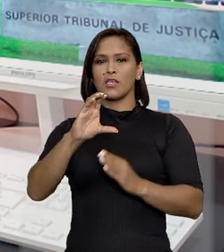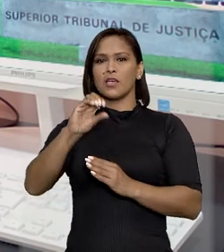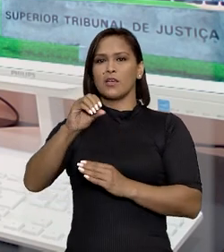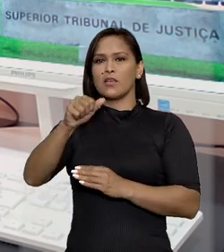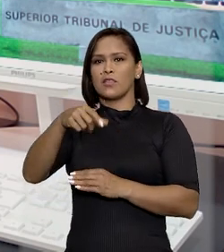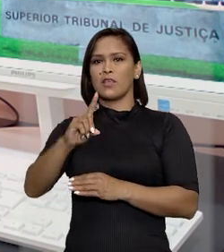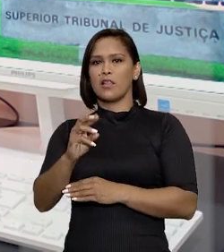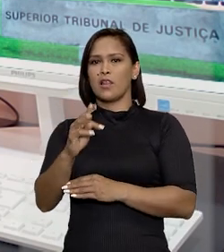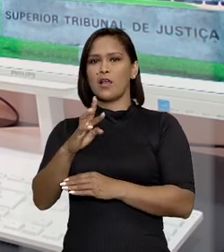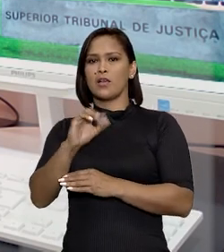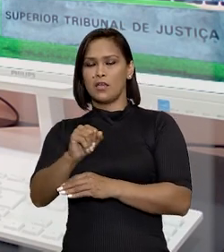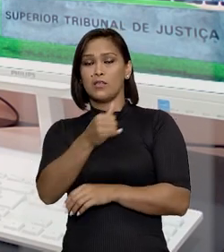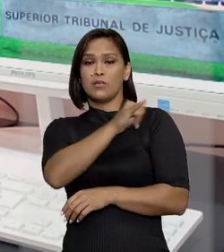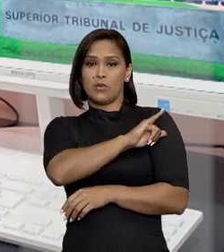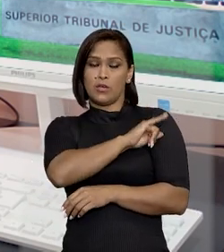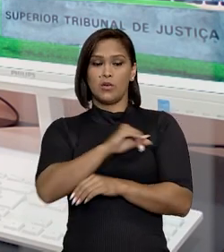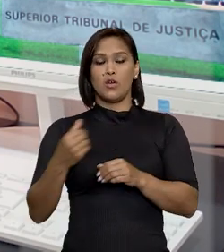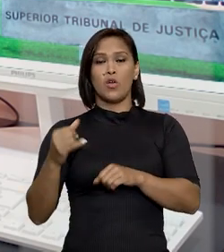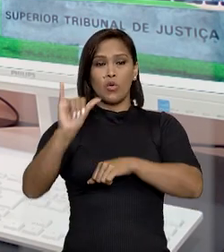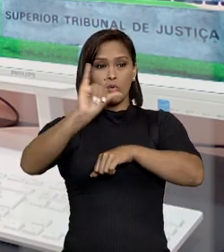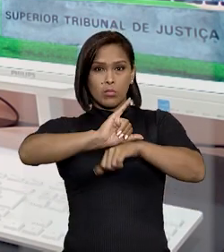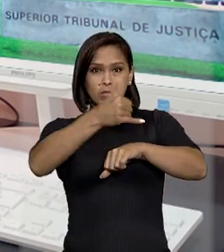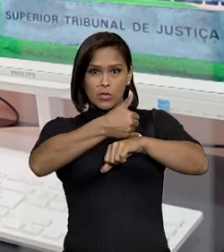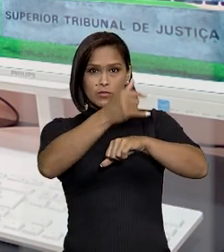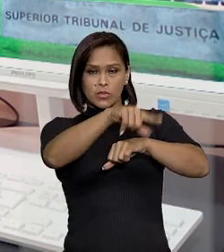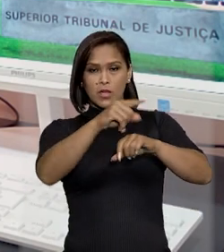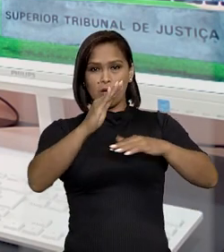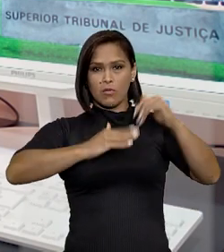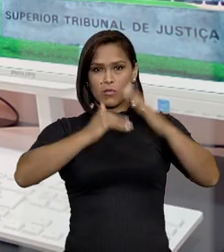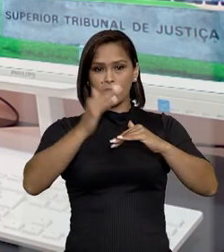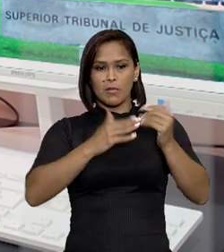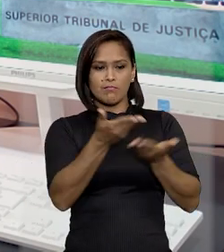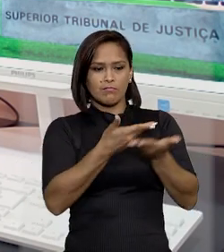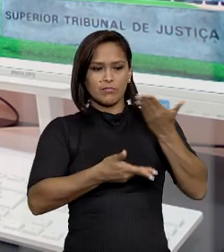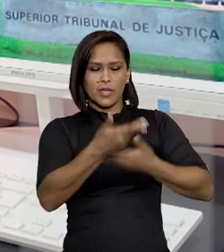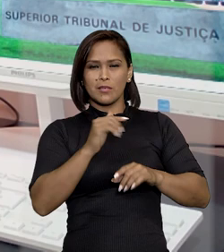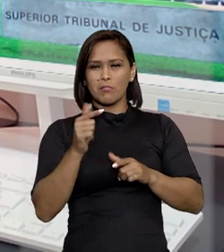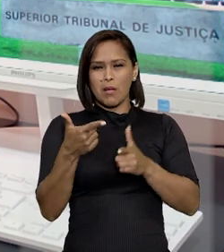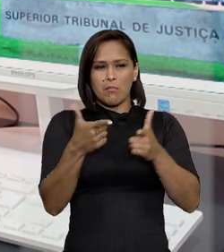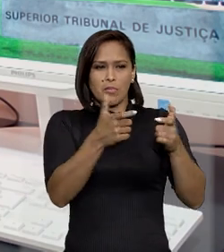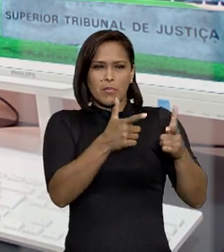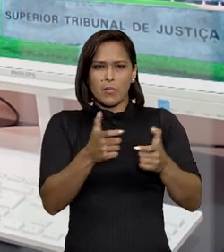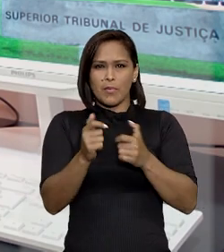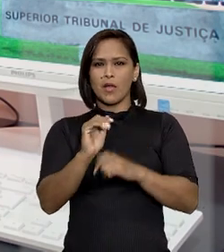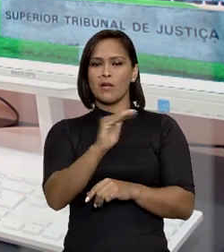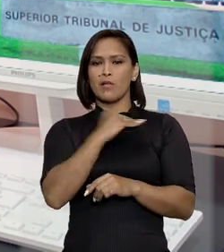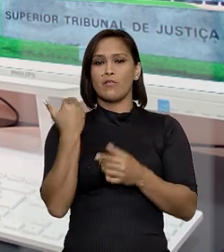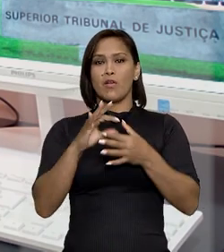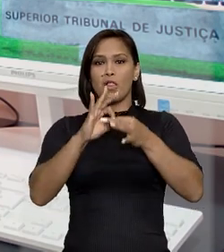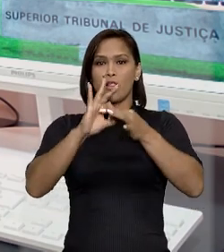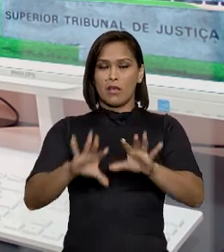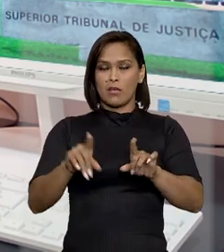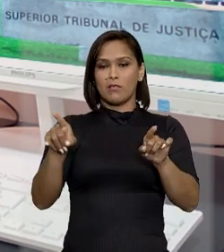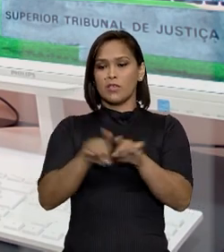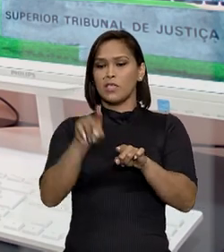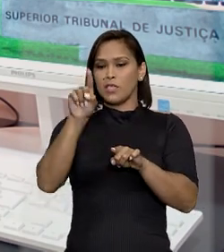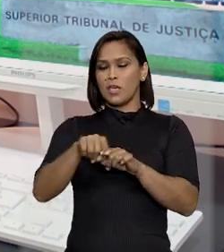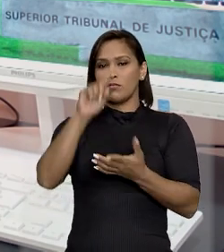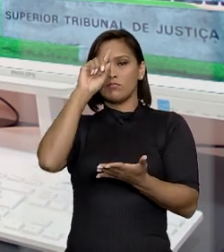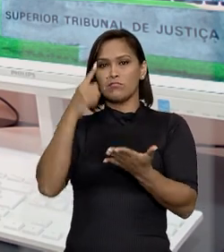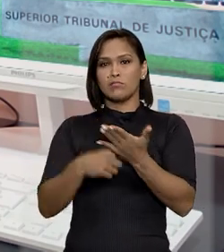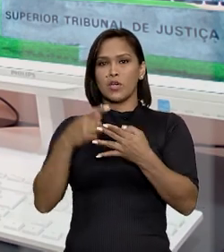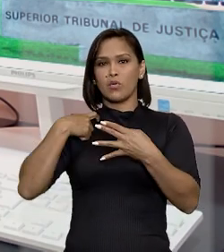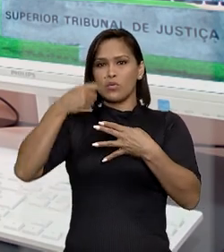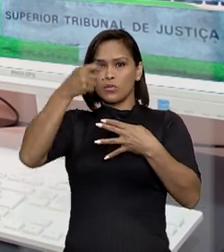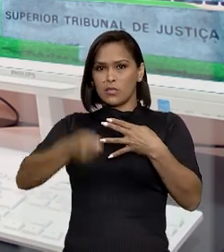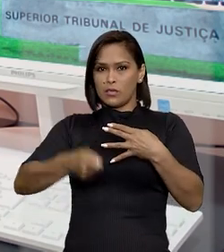Candelária, no Rio de Janeiro. O serralheiro, que estava entre os acusados de participar da chacina, foi absolvido no Tribunal do Júri